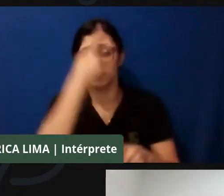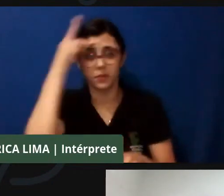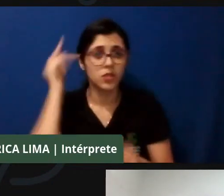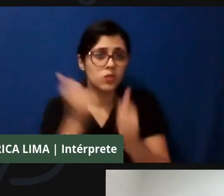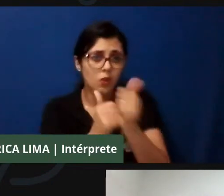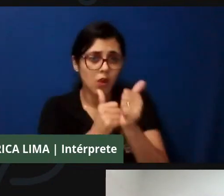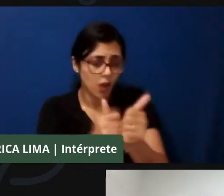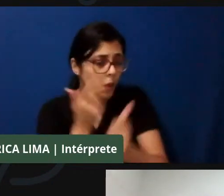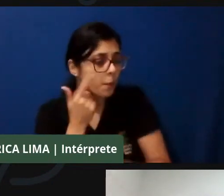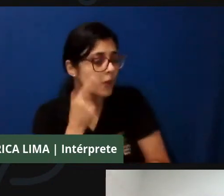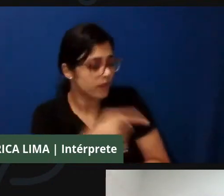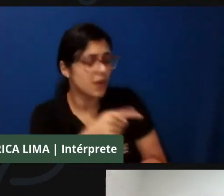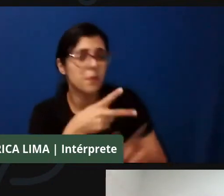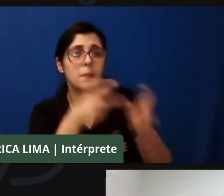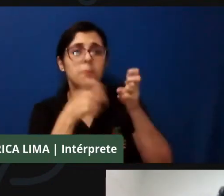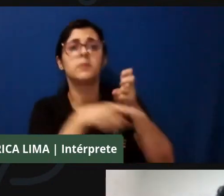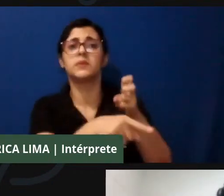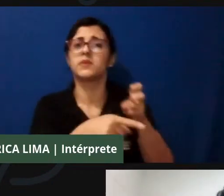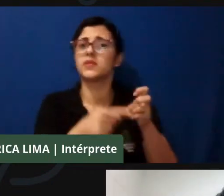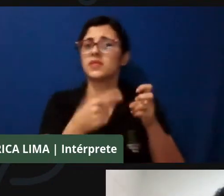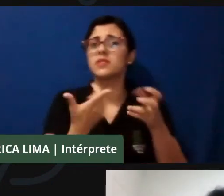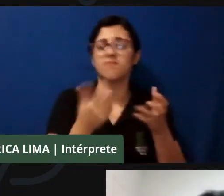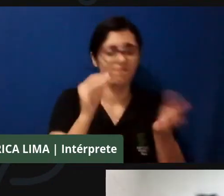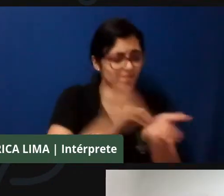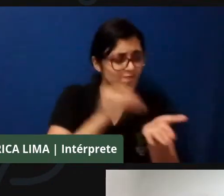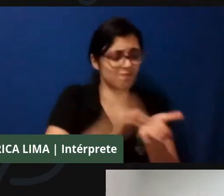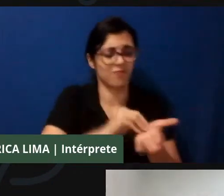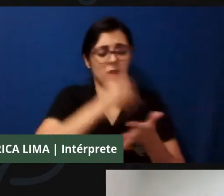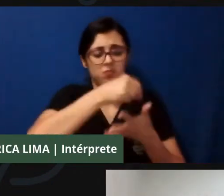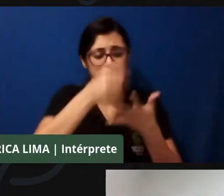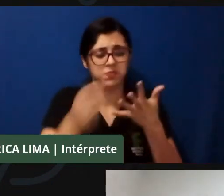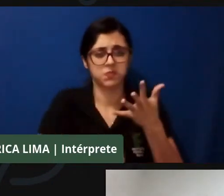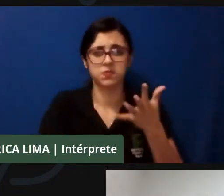desestruturadas no sentido de atenção básica à saúde.